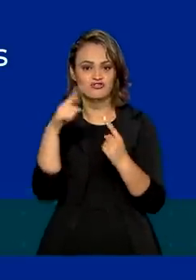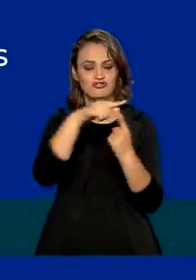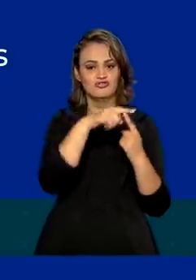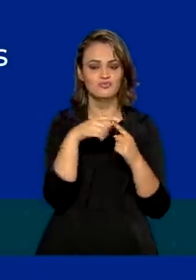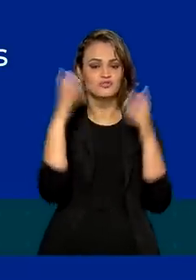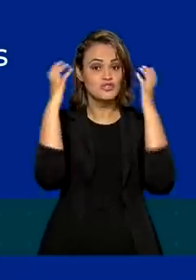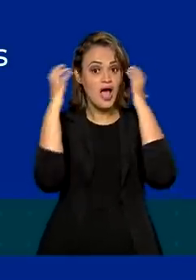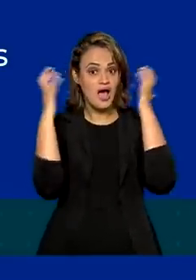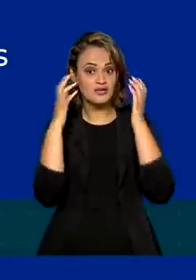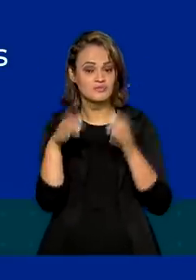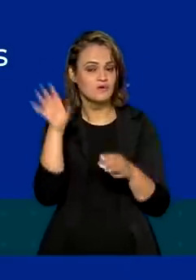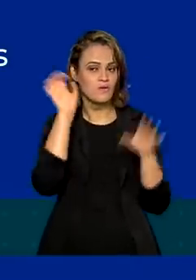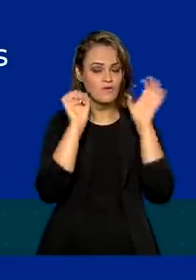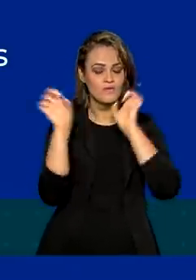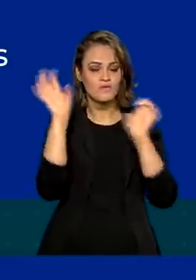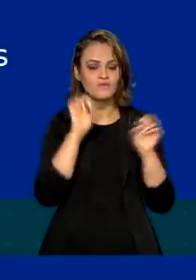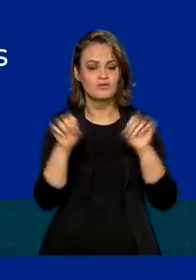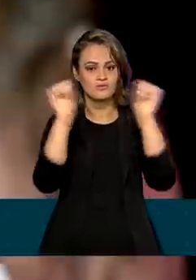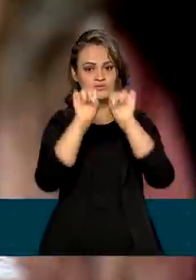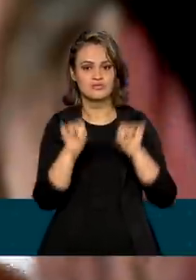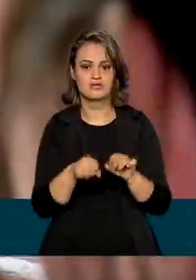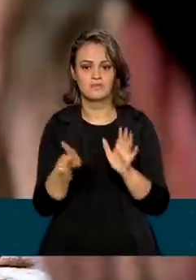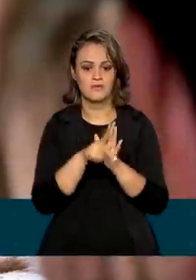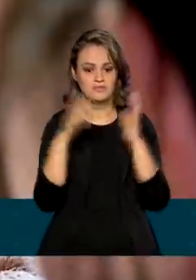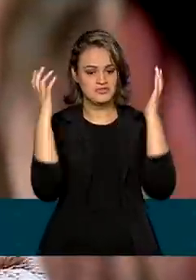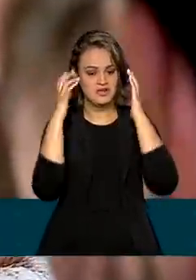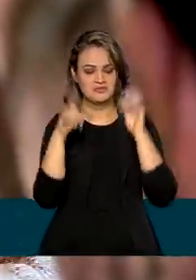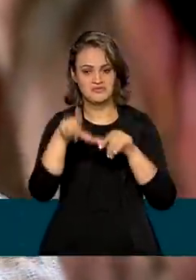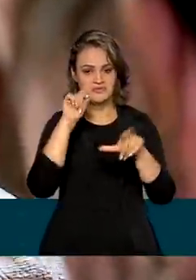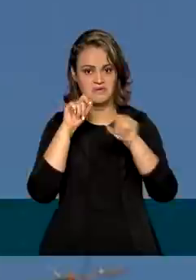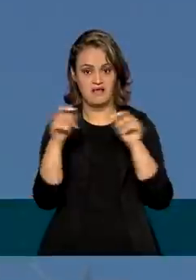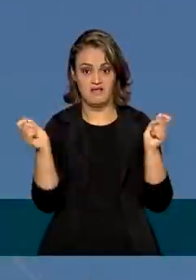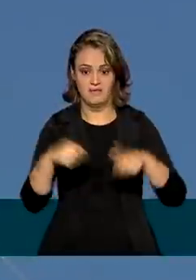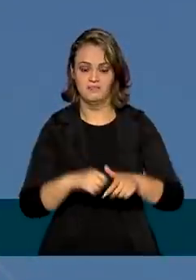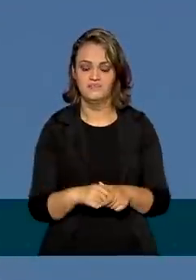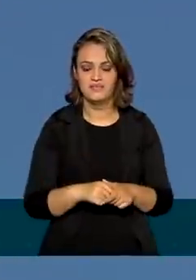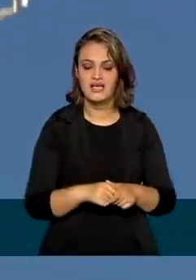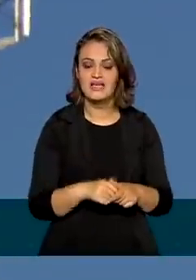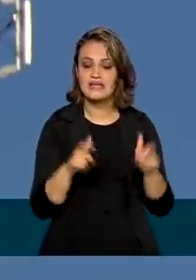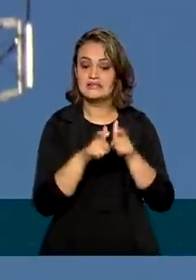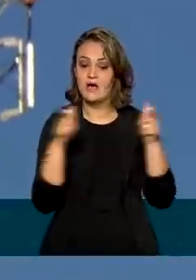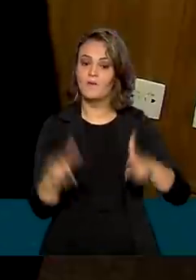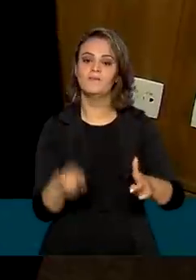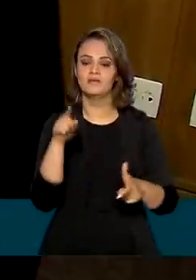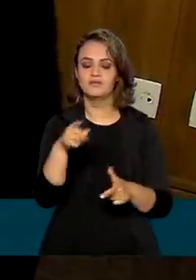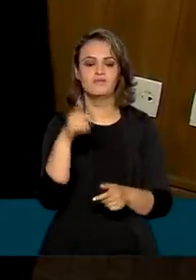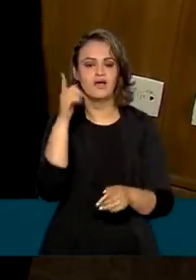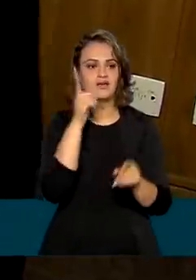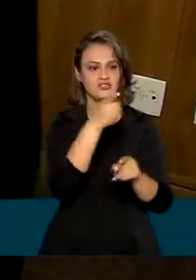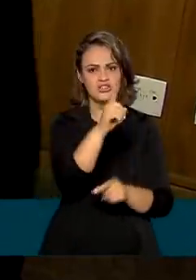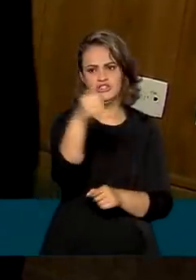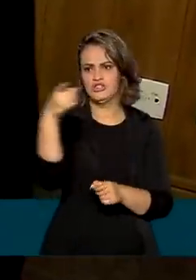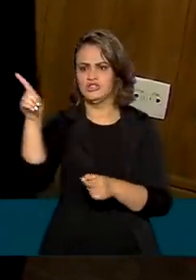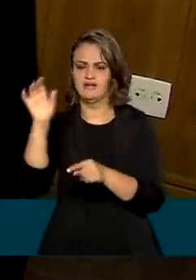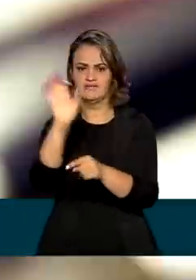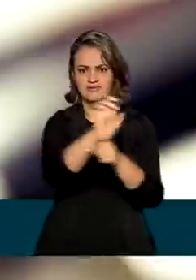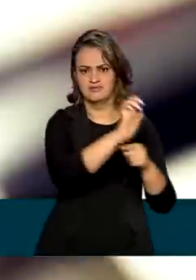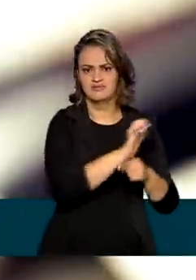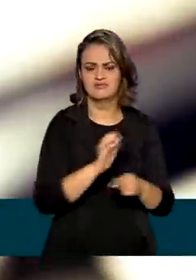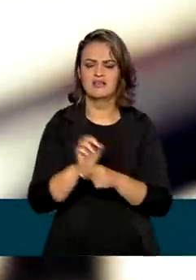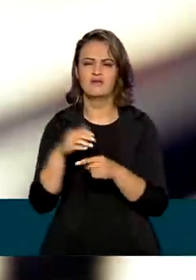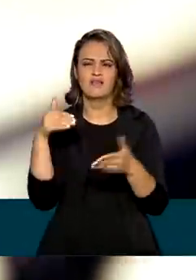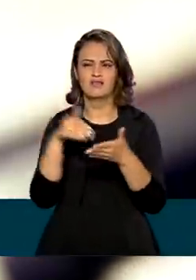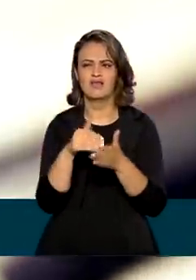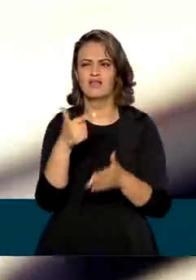reivindicação de todo o setor de radiodifusão. E o objetivo, com a banda estendida, é chegar a todos os estados brasileiros até